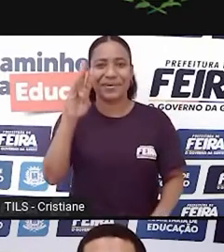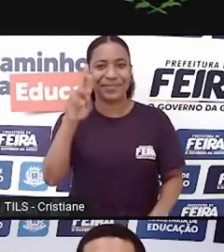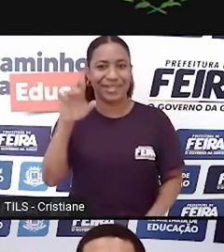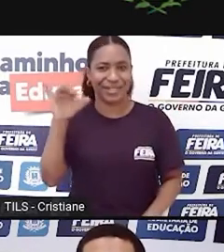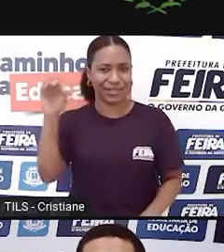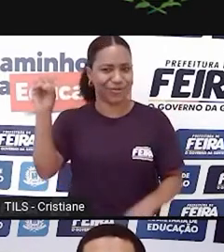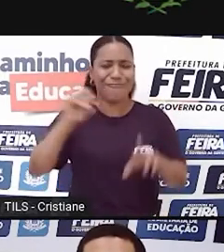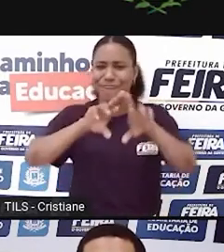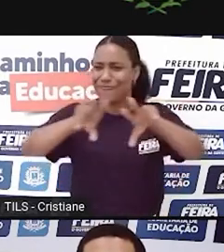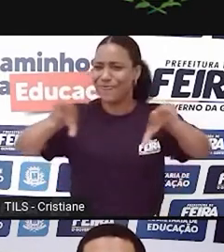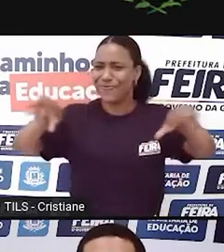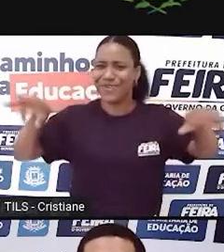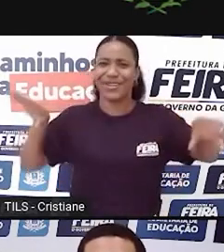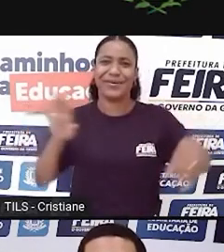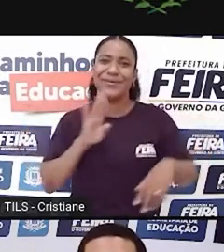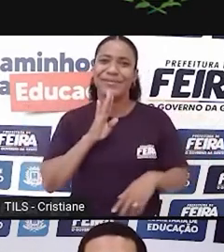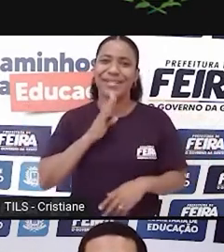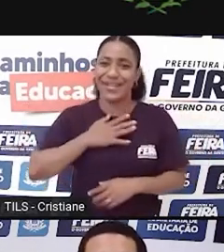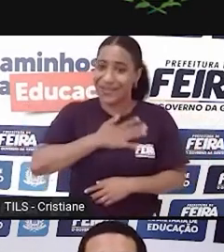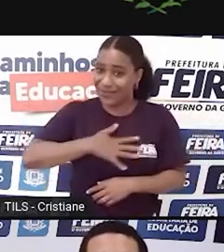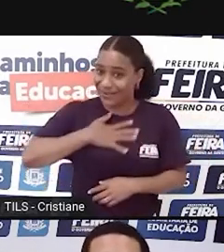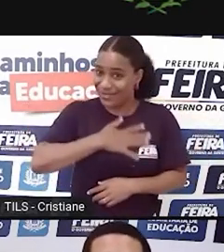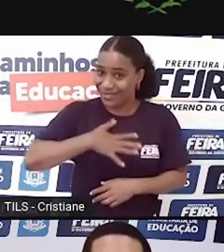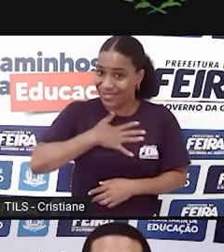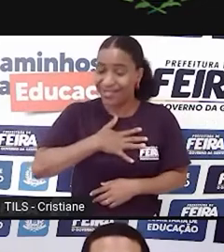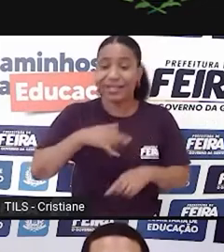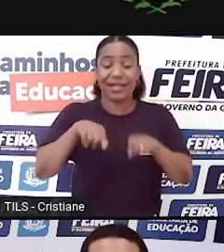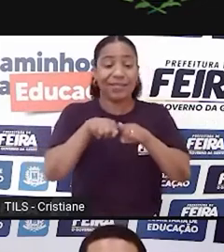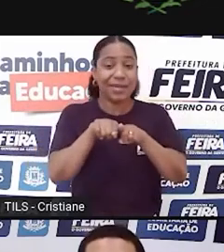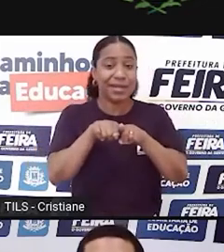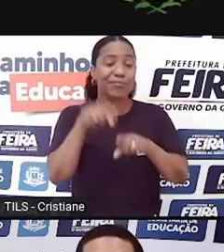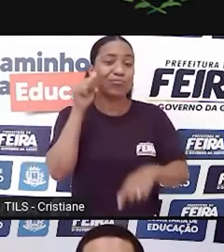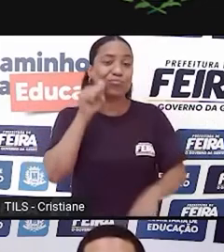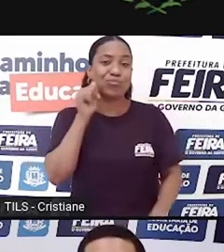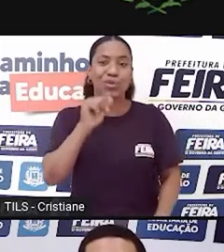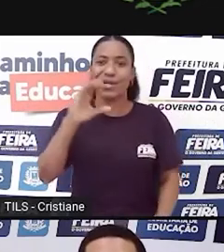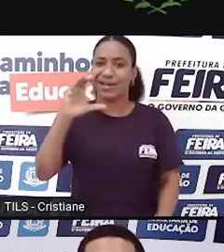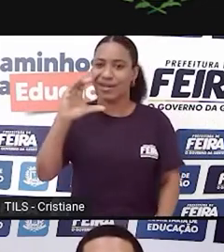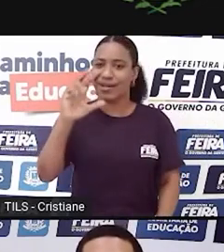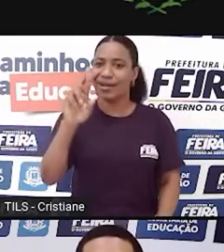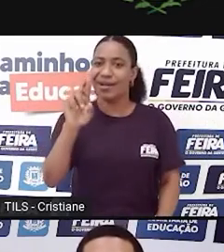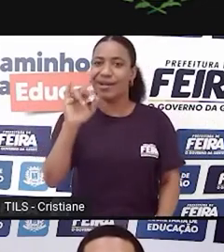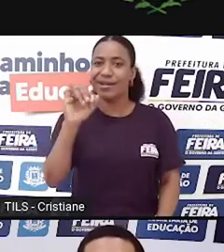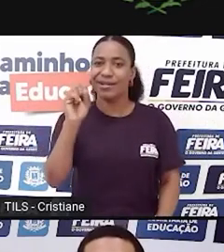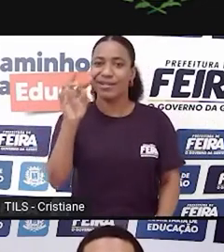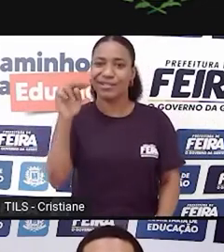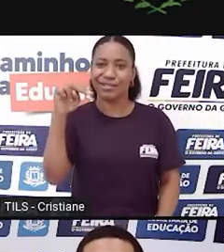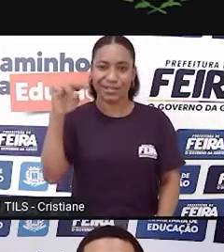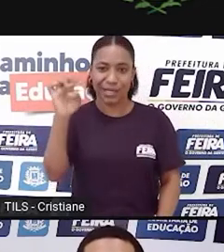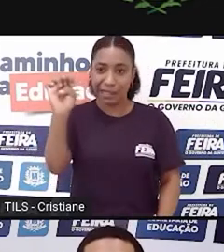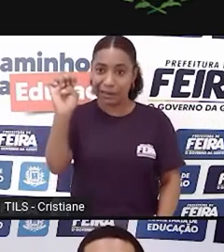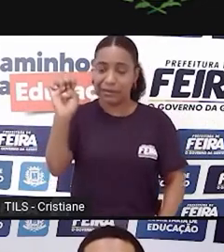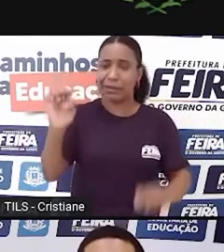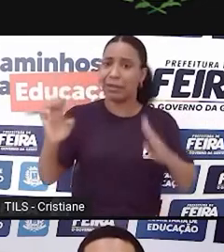enfim, Cristiane Sobral, hoje, que é uma escritora, ela mora em Brasília,